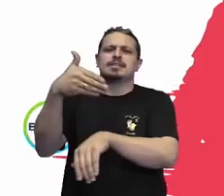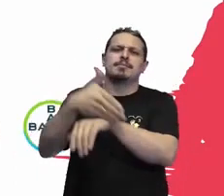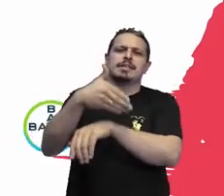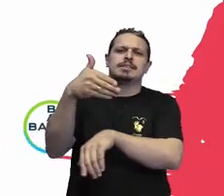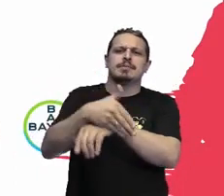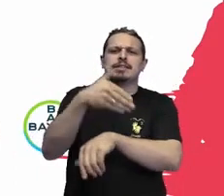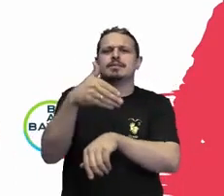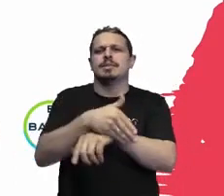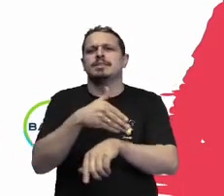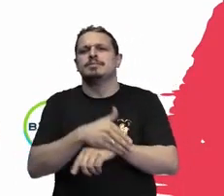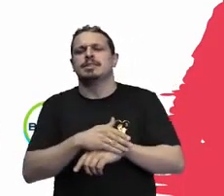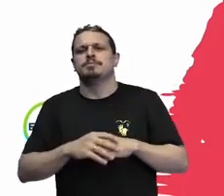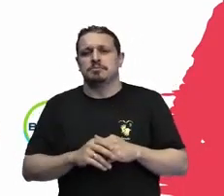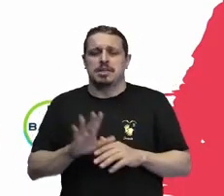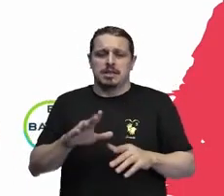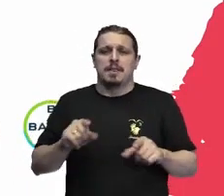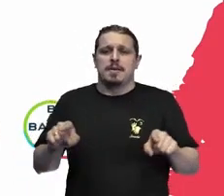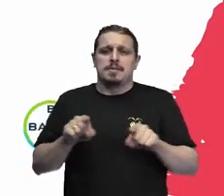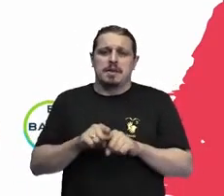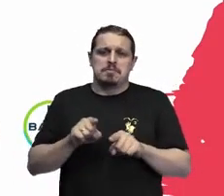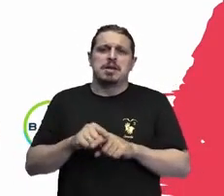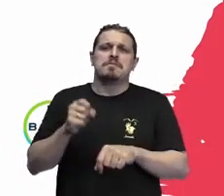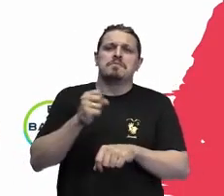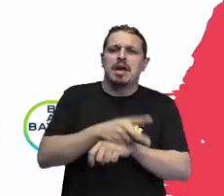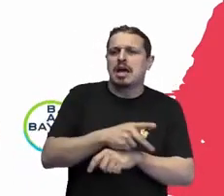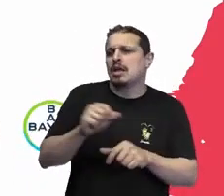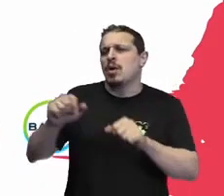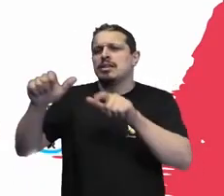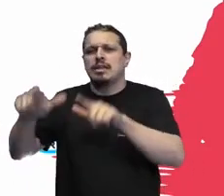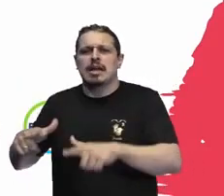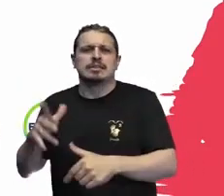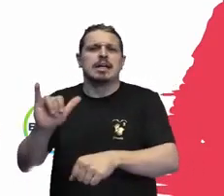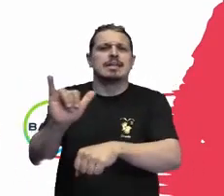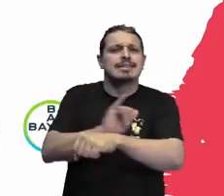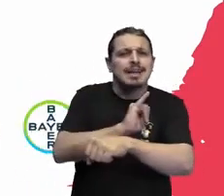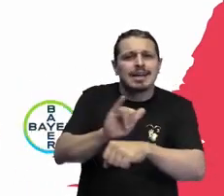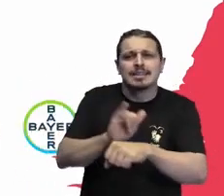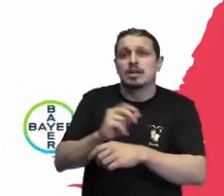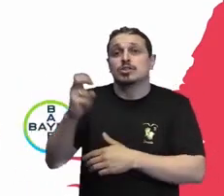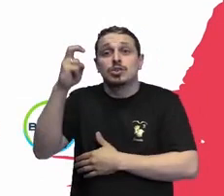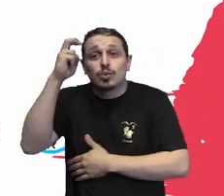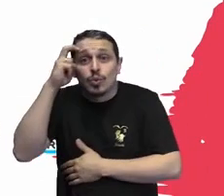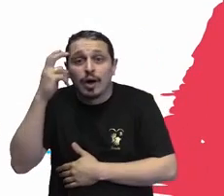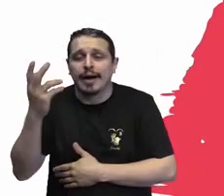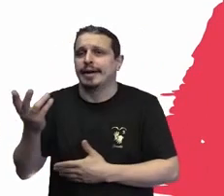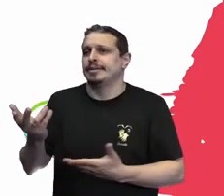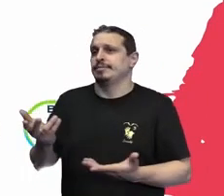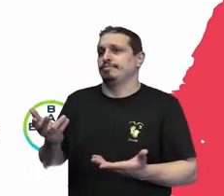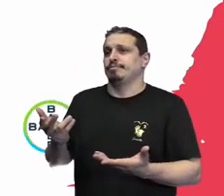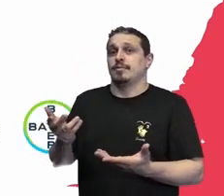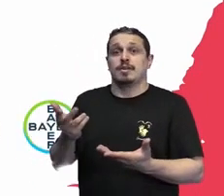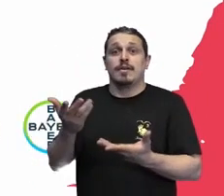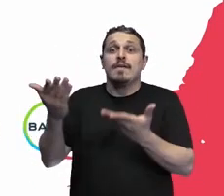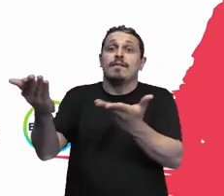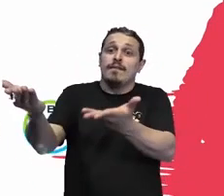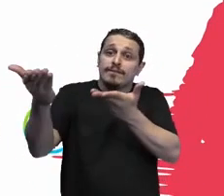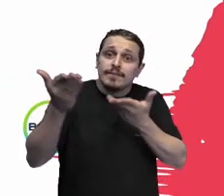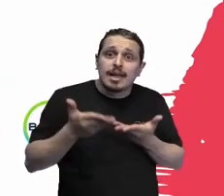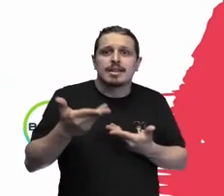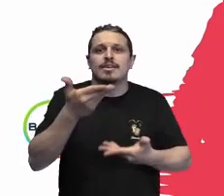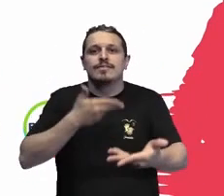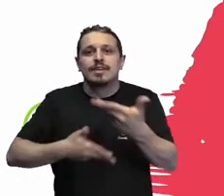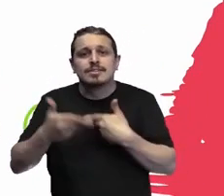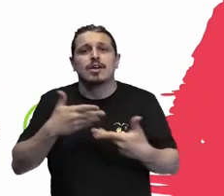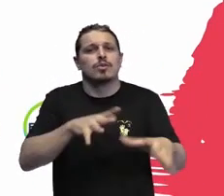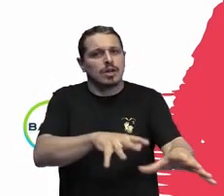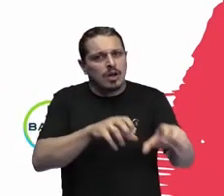Hoje em dia, as organizações dependem dessa cultura, né? A pessoa chegar e ser bem recebida, não só bem